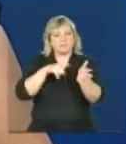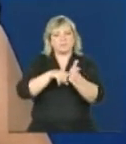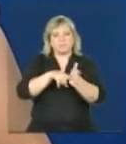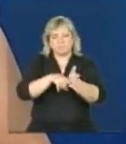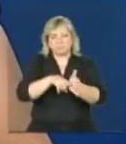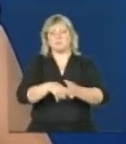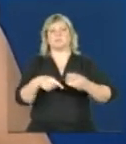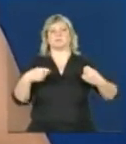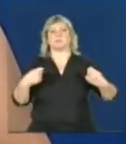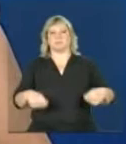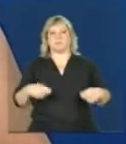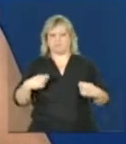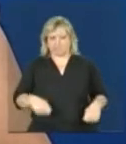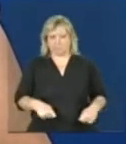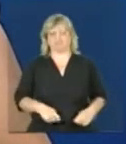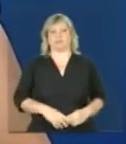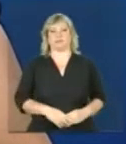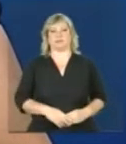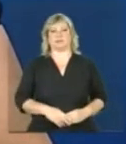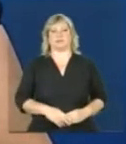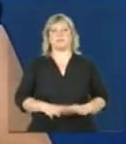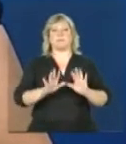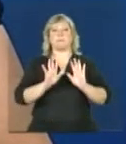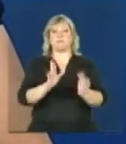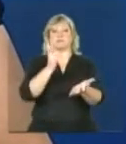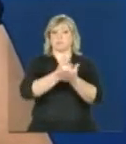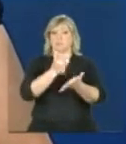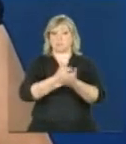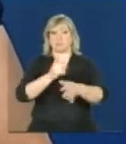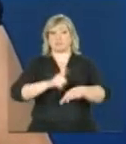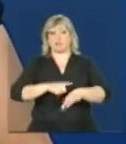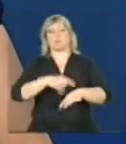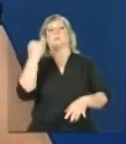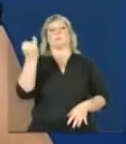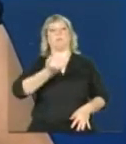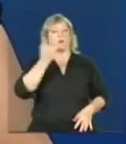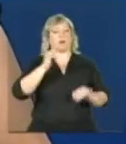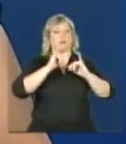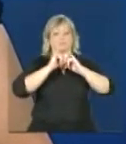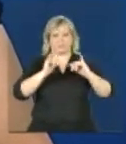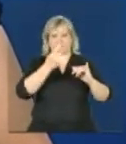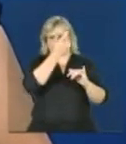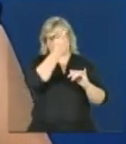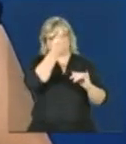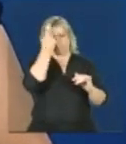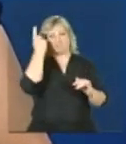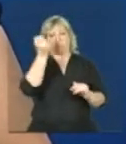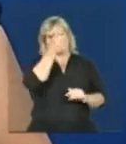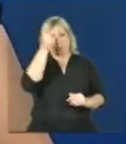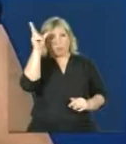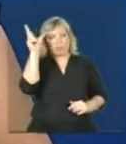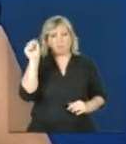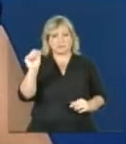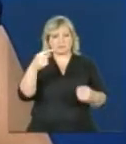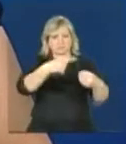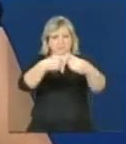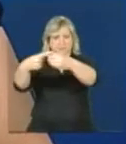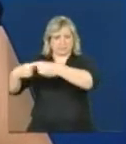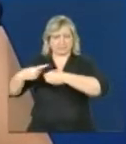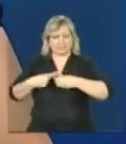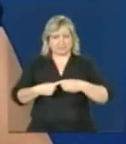situação que precisa ser averiguada. Ao mesmo tempo, é importante frisar para os municípios, para os gestores